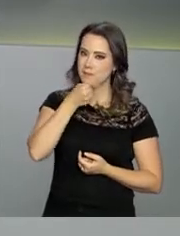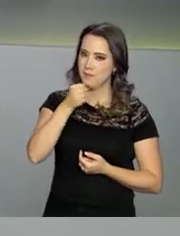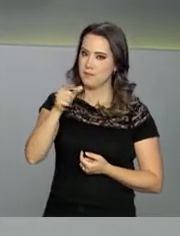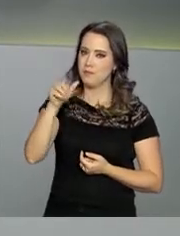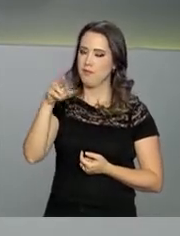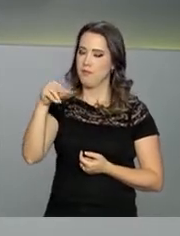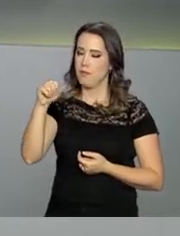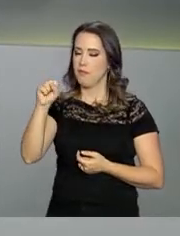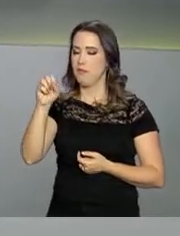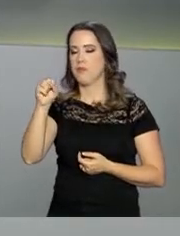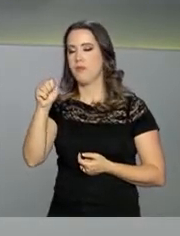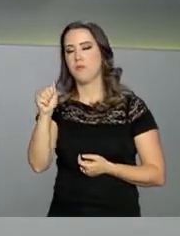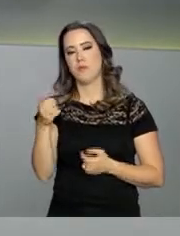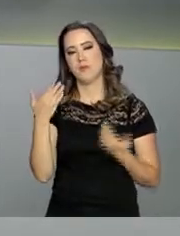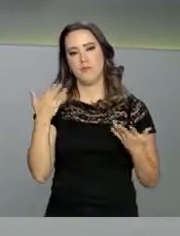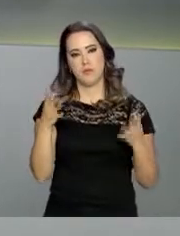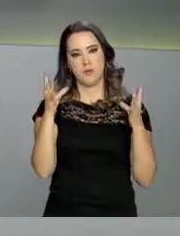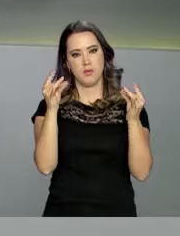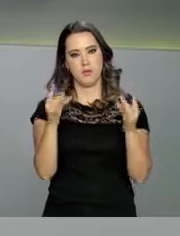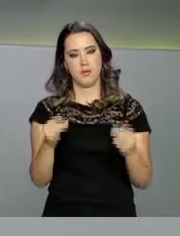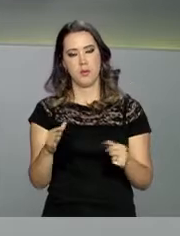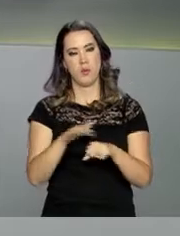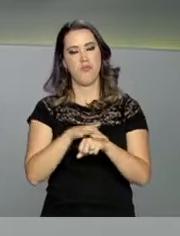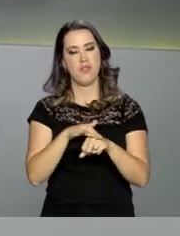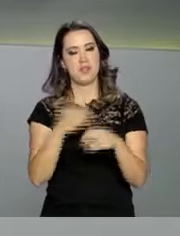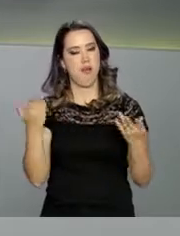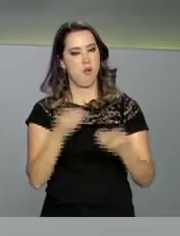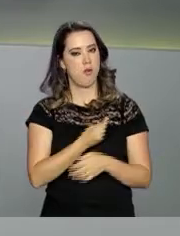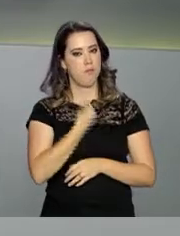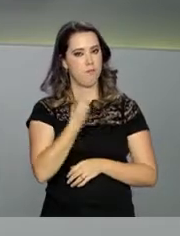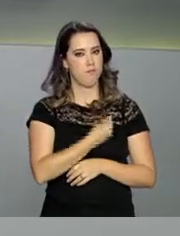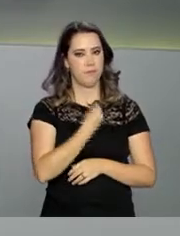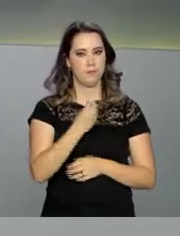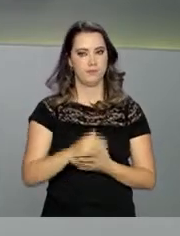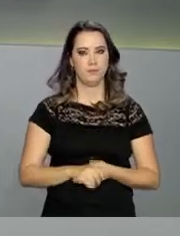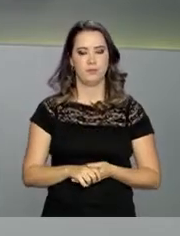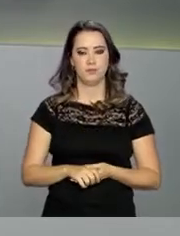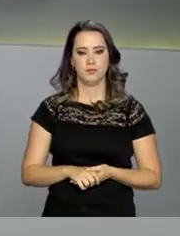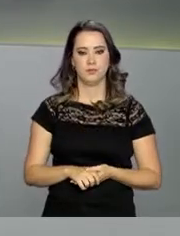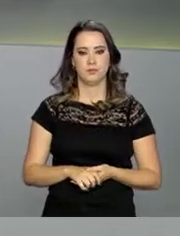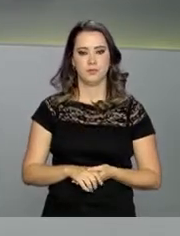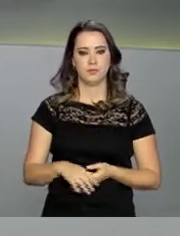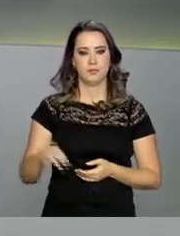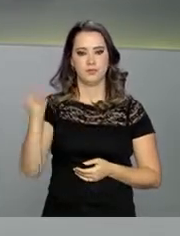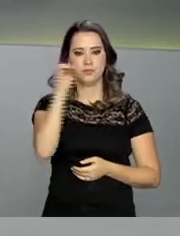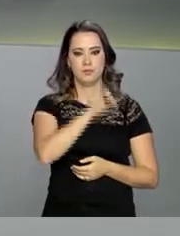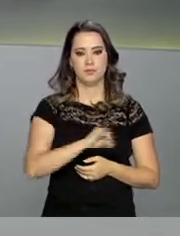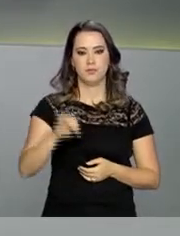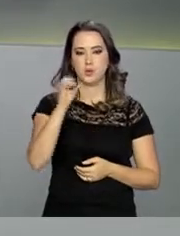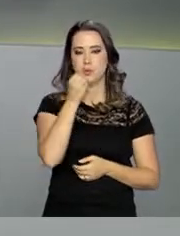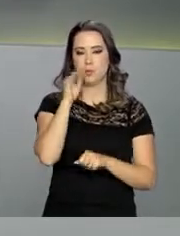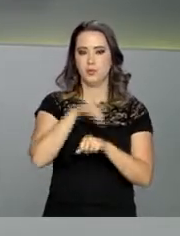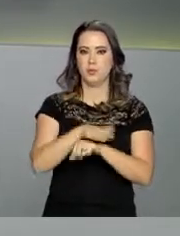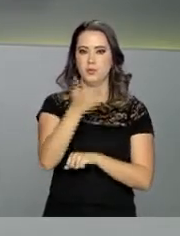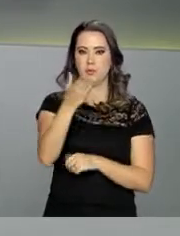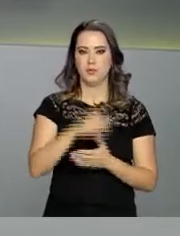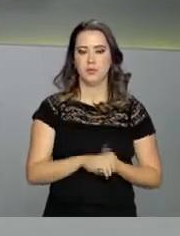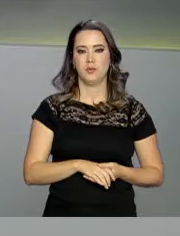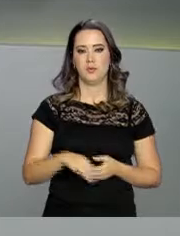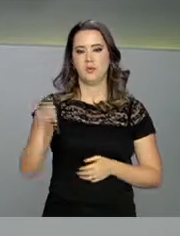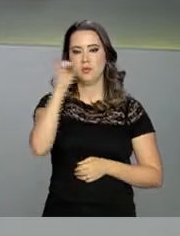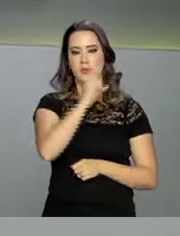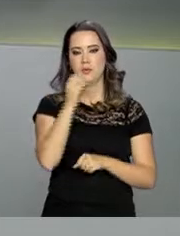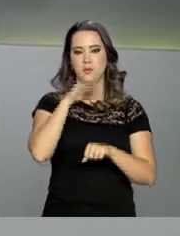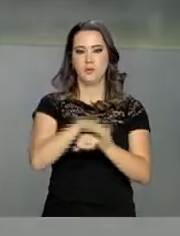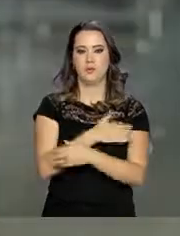assunto é a repórter Raíssa Lopes, que conversa agora com a gente ao vivo. Oi, Raíssa, boa noite. Boa noite,